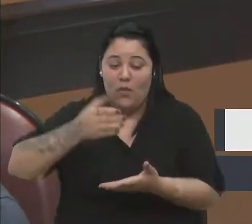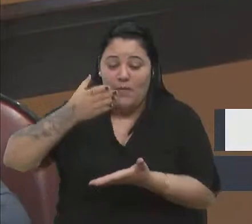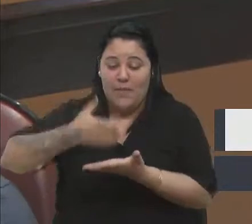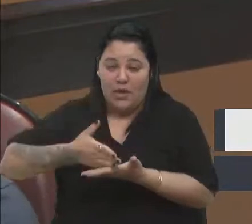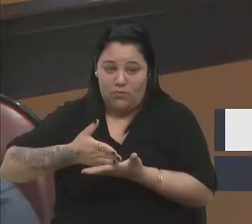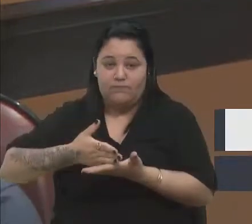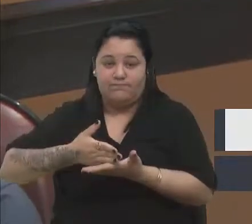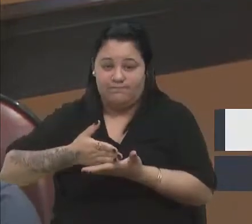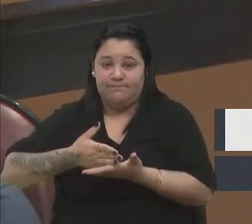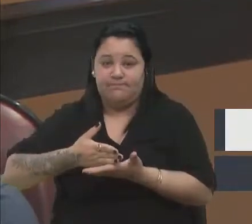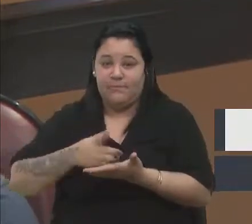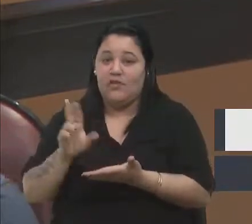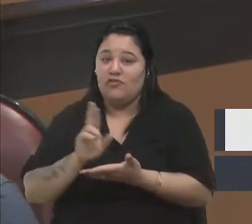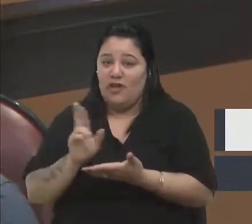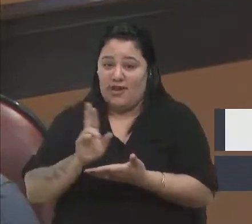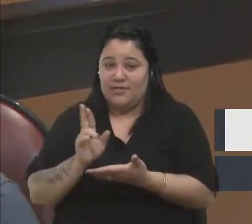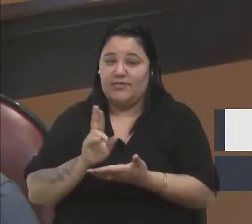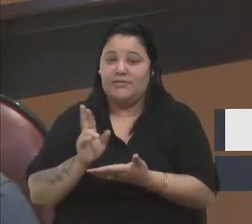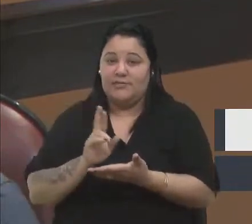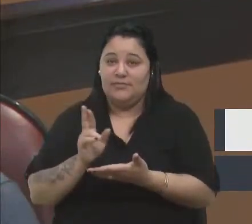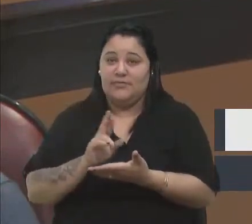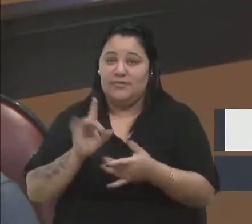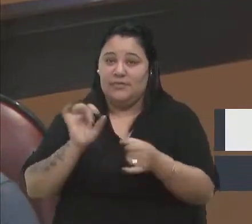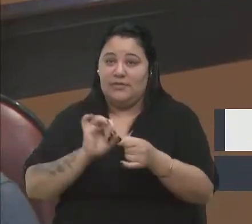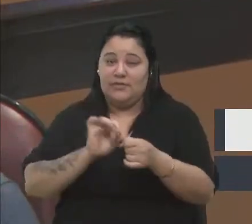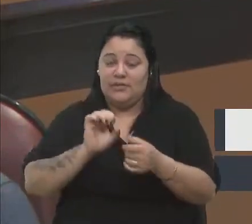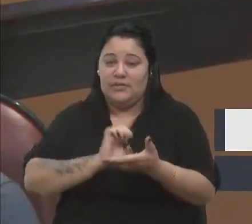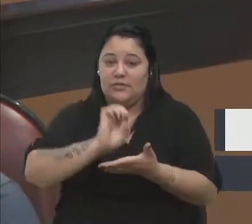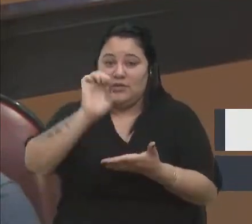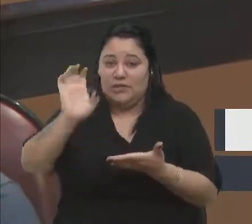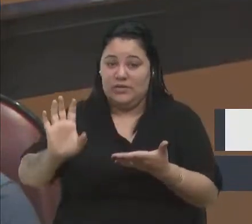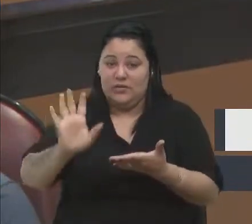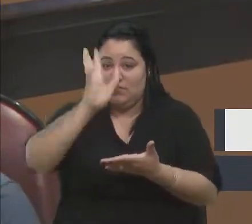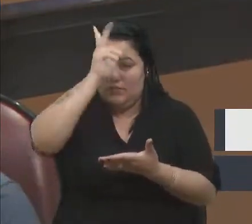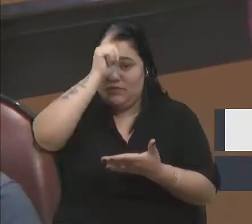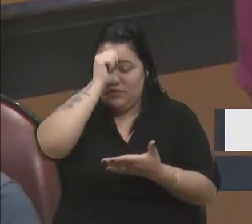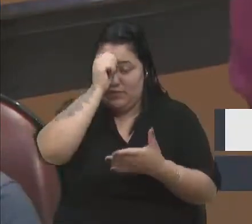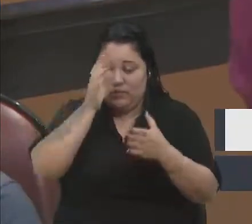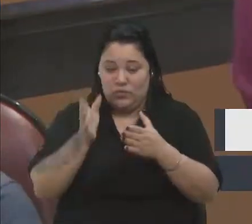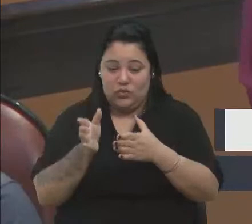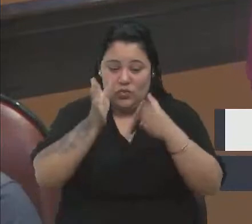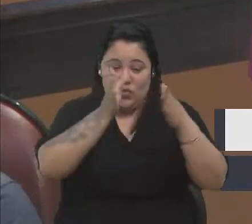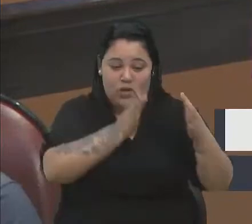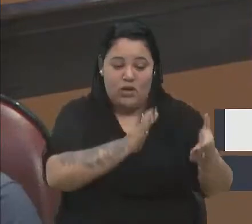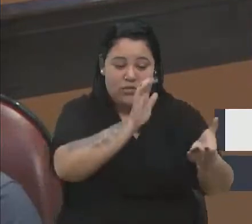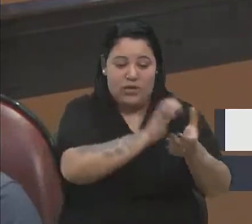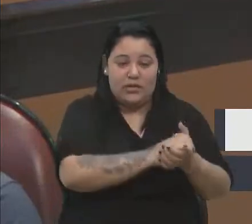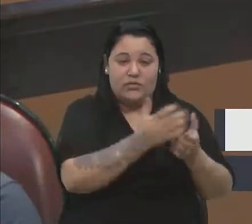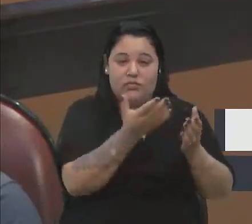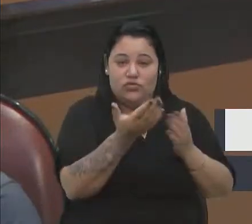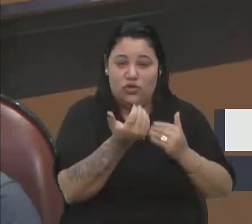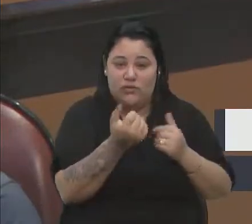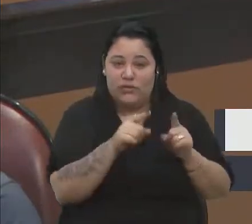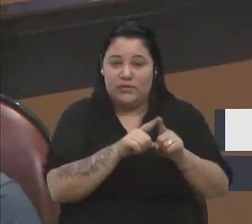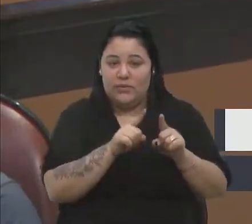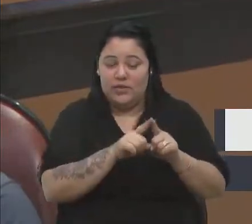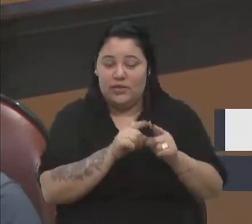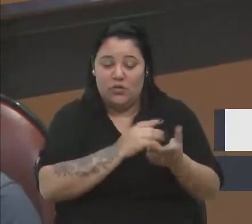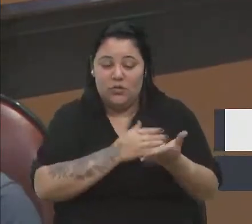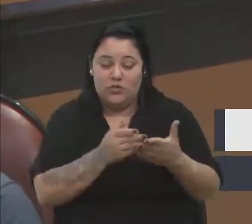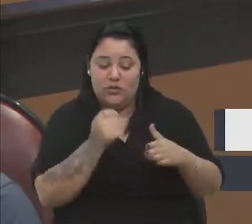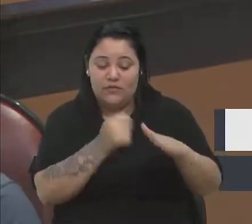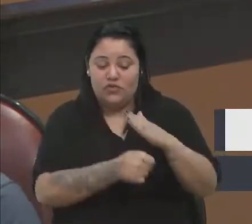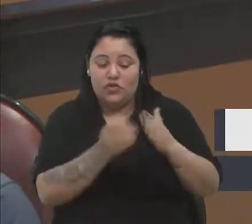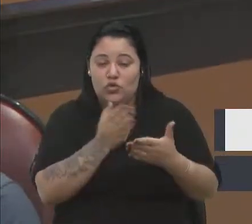de reais para exportação de frango, do lado de um casal de jovens que recém investiu